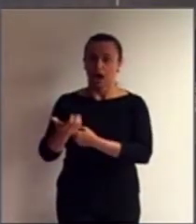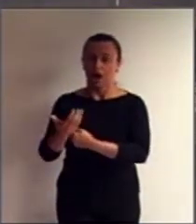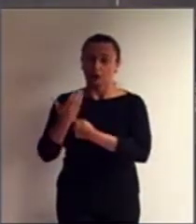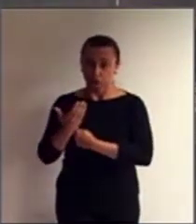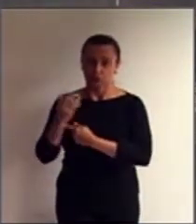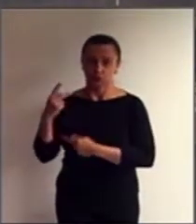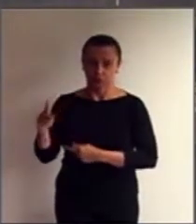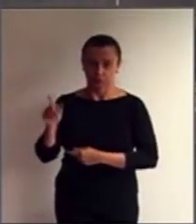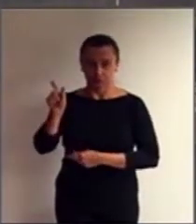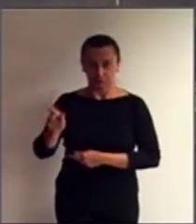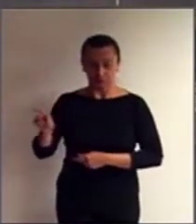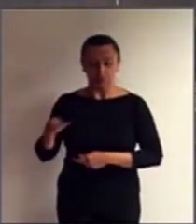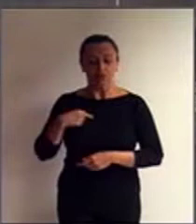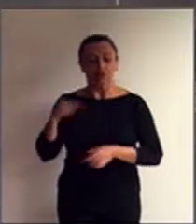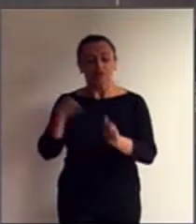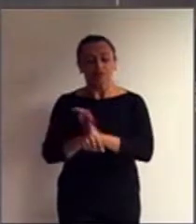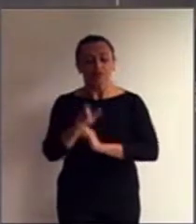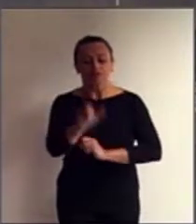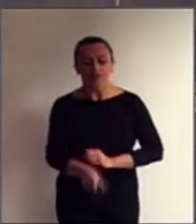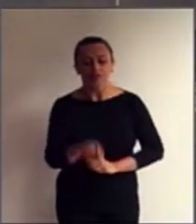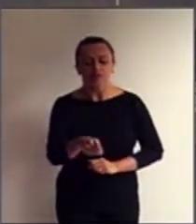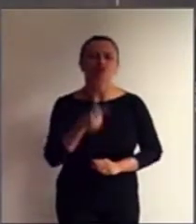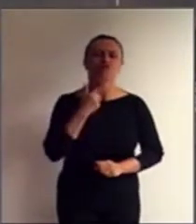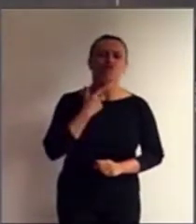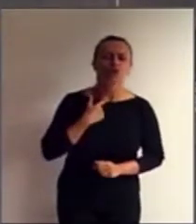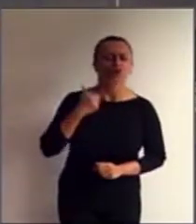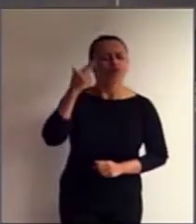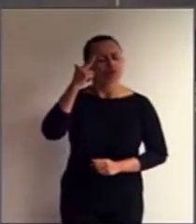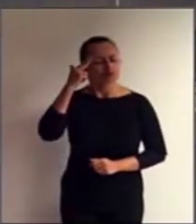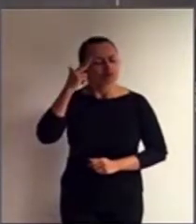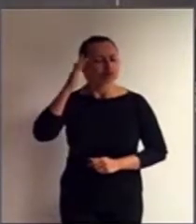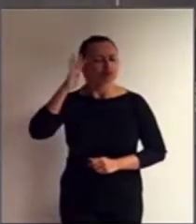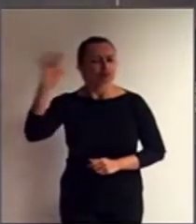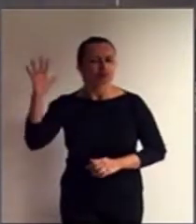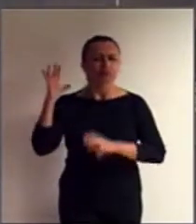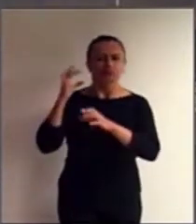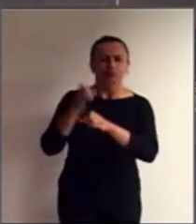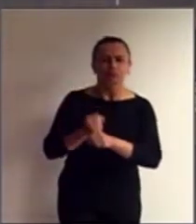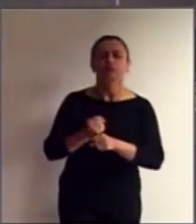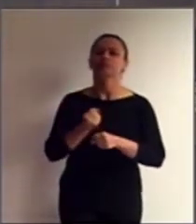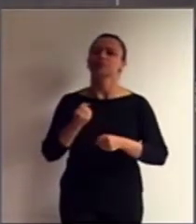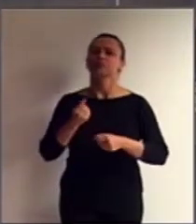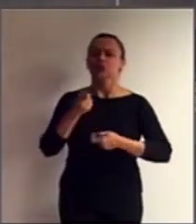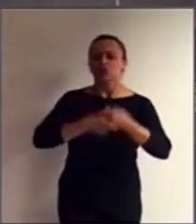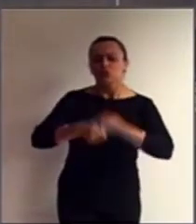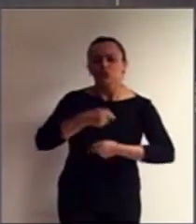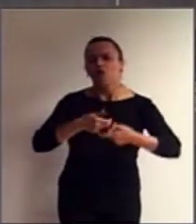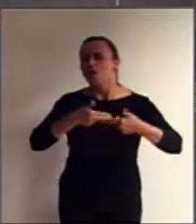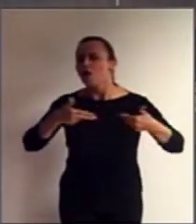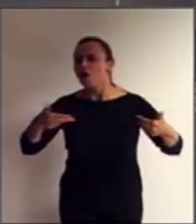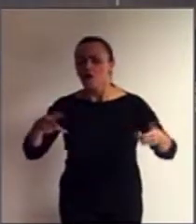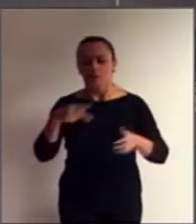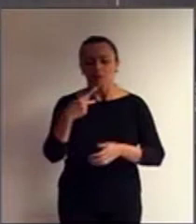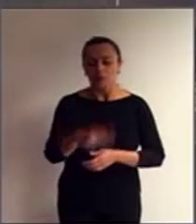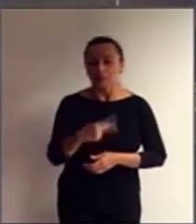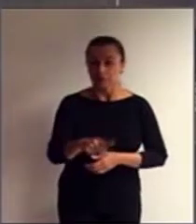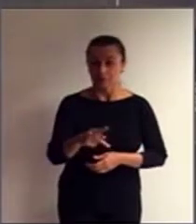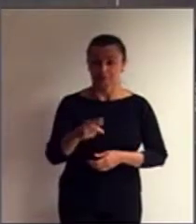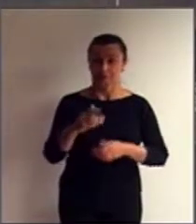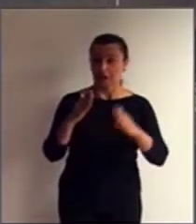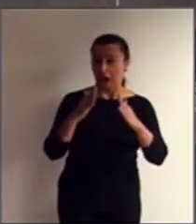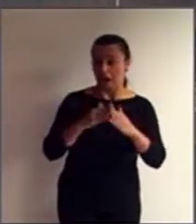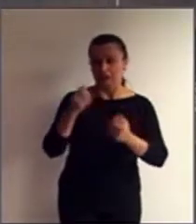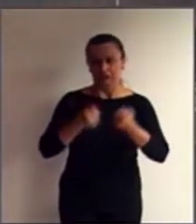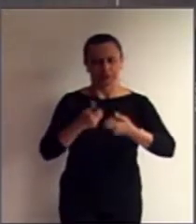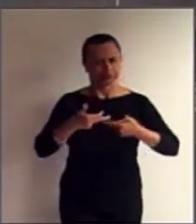interditando sobre suas aspirações, sua vida, seus sonhos, seus negócios, seus bens, a